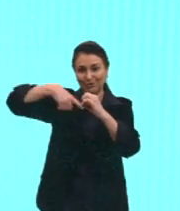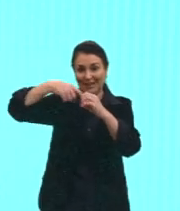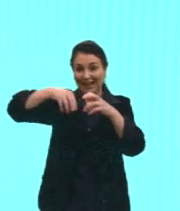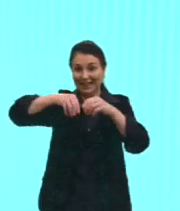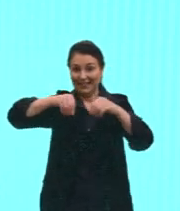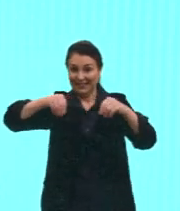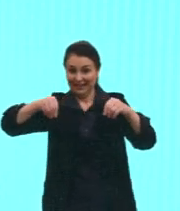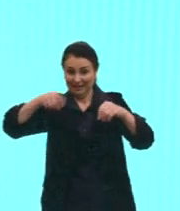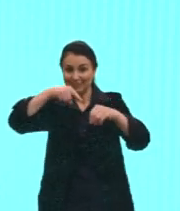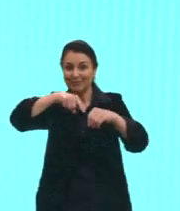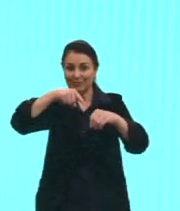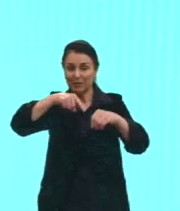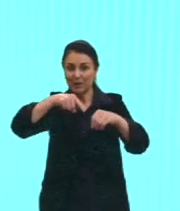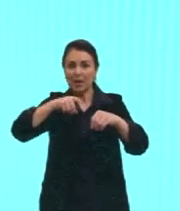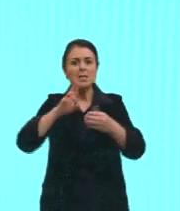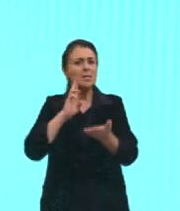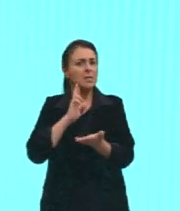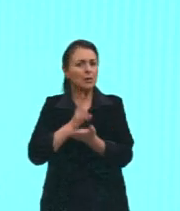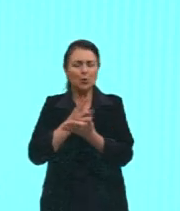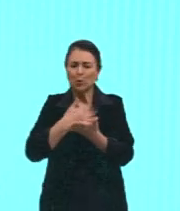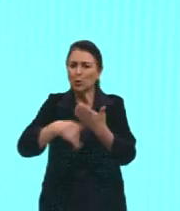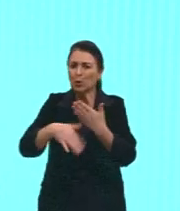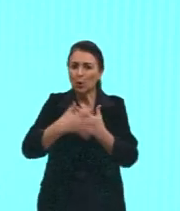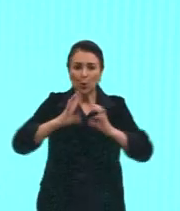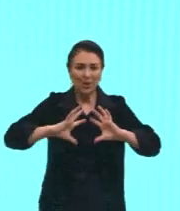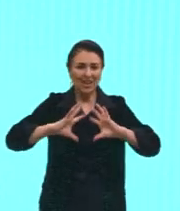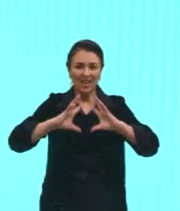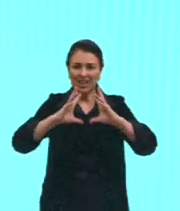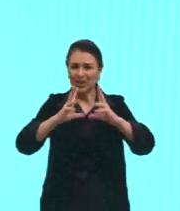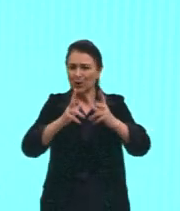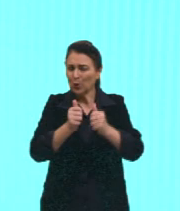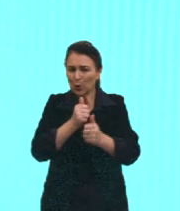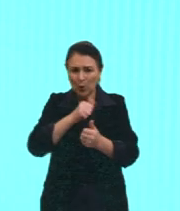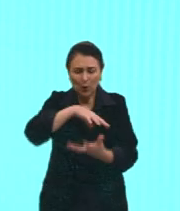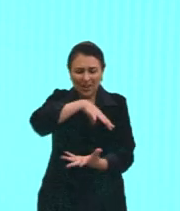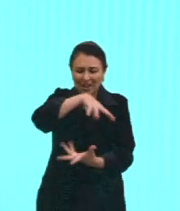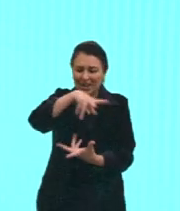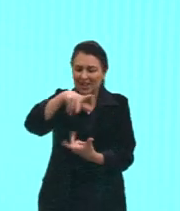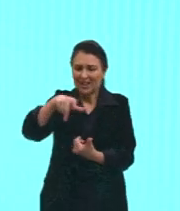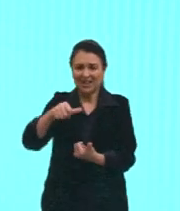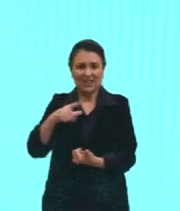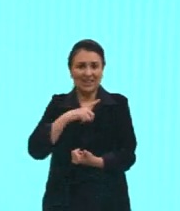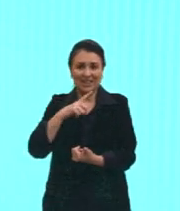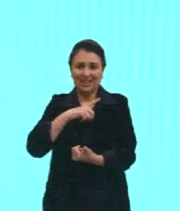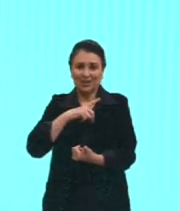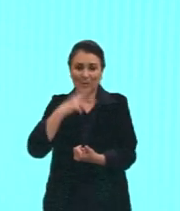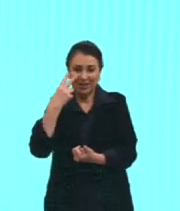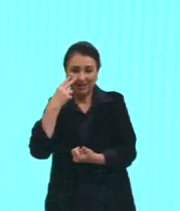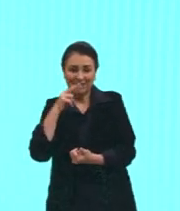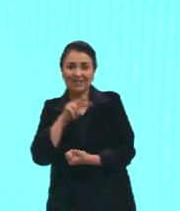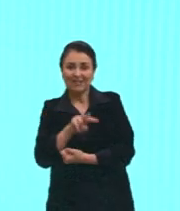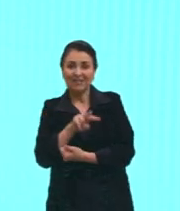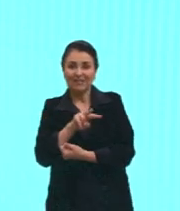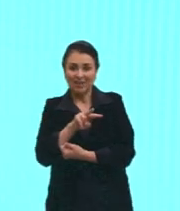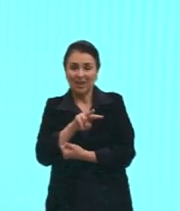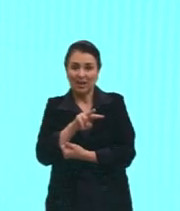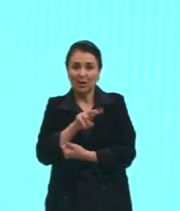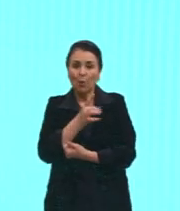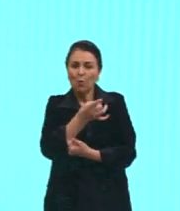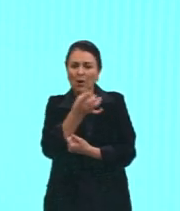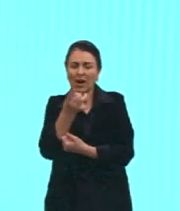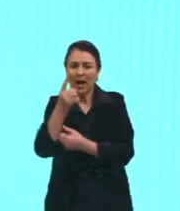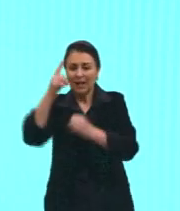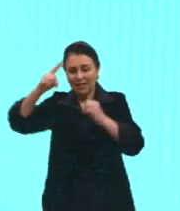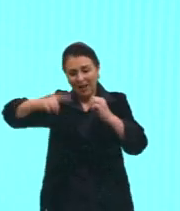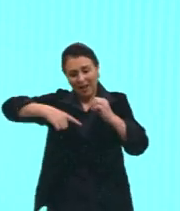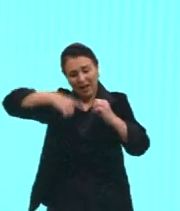sem essa cobertura, certo, tu tem que ter a cobertura de no mínimo 3, então, cada órbita, do GPS, nós